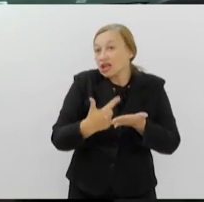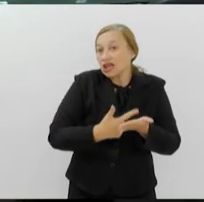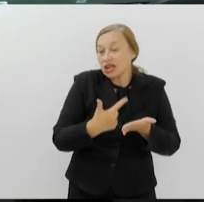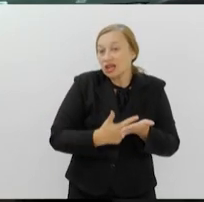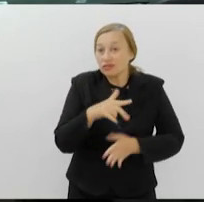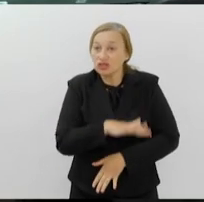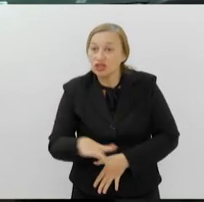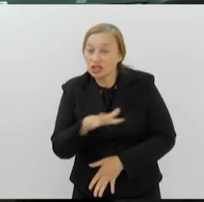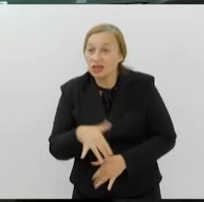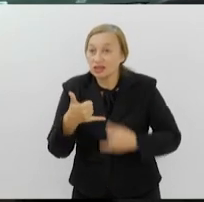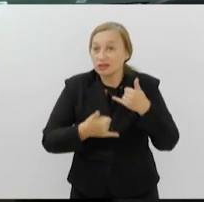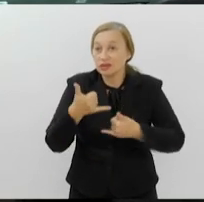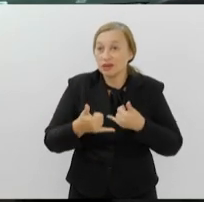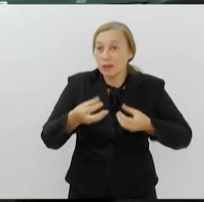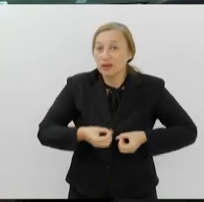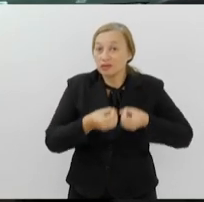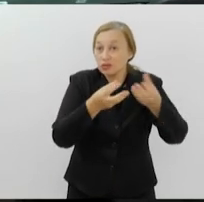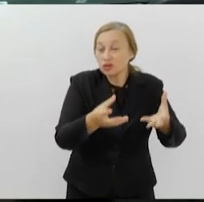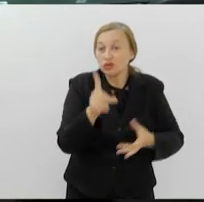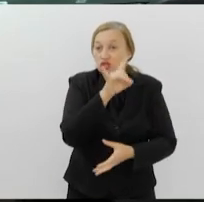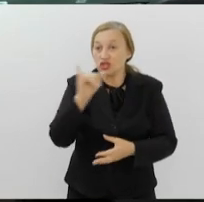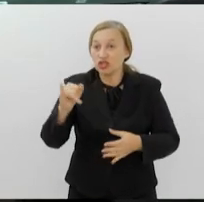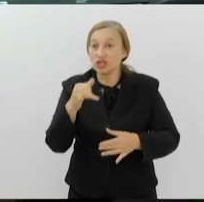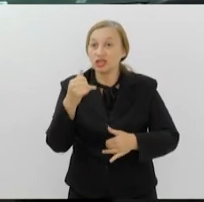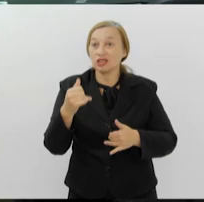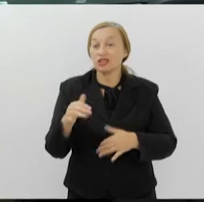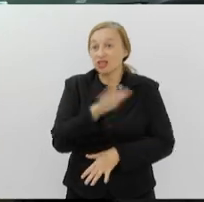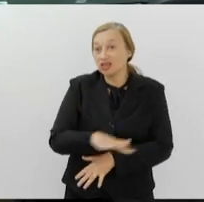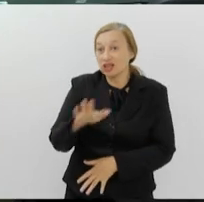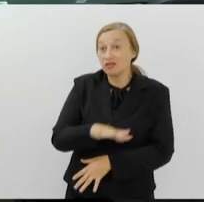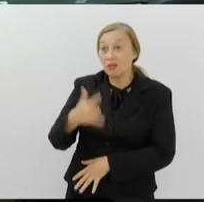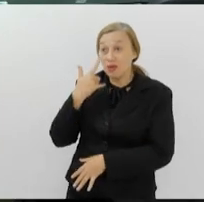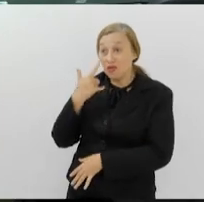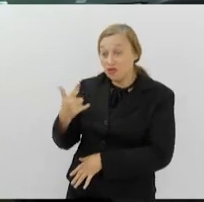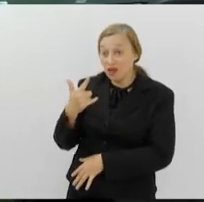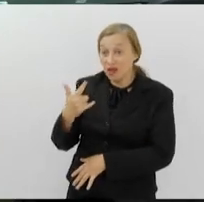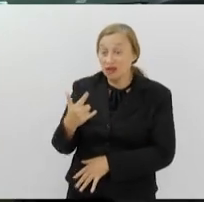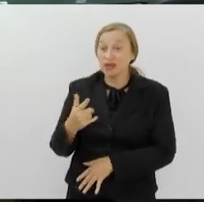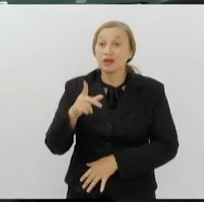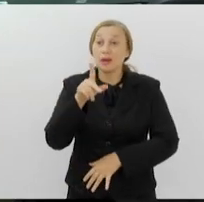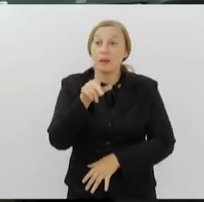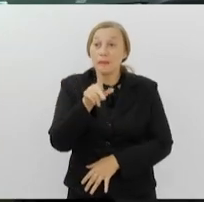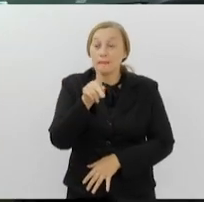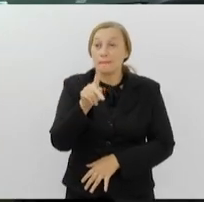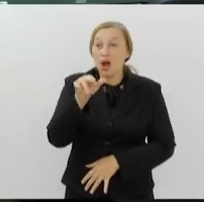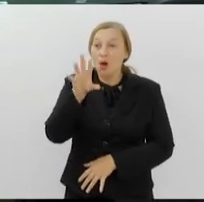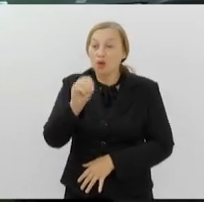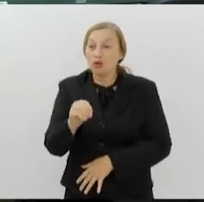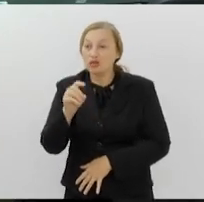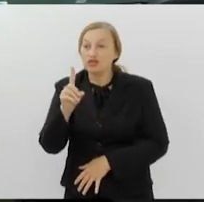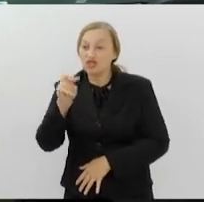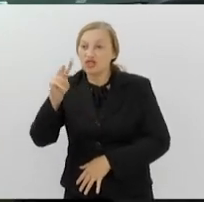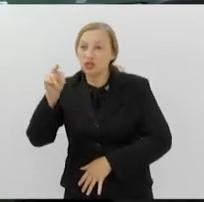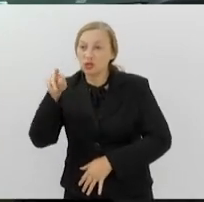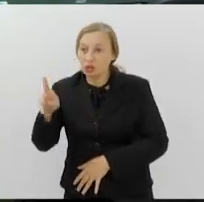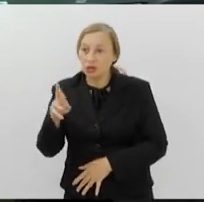distribuir no Dia das Crianças. Vamos saber os detalhes dessa campanha com o repórter Paulo Vitor Viviani. Bom dia, PV!